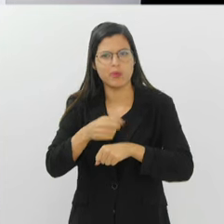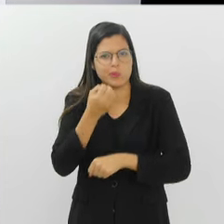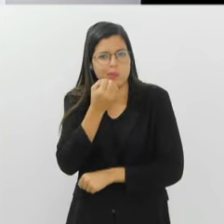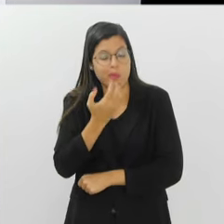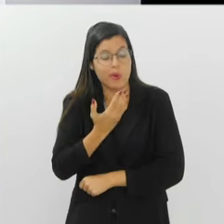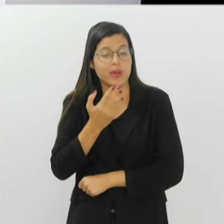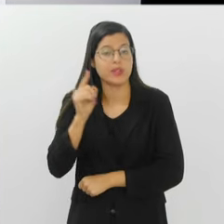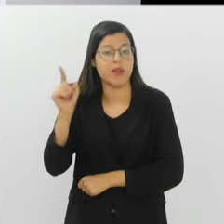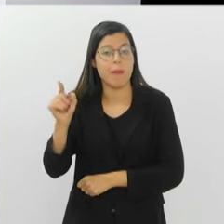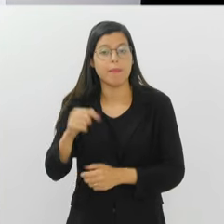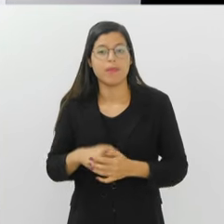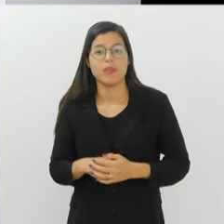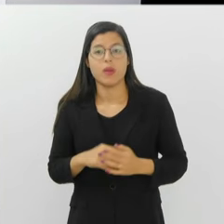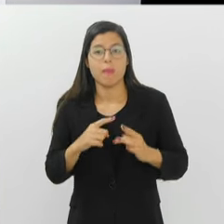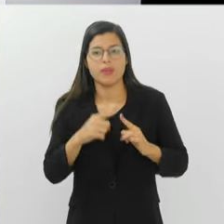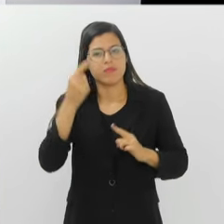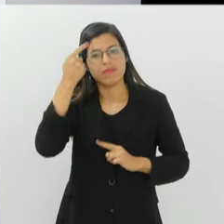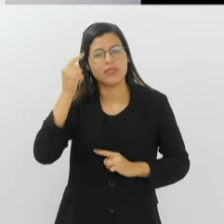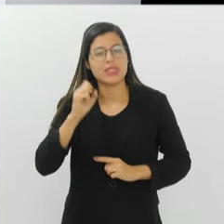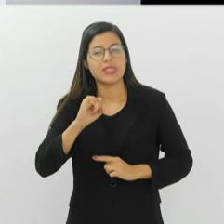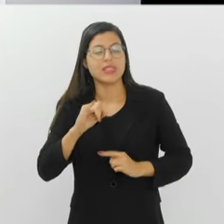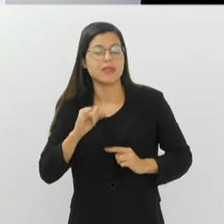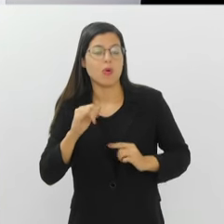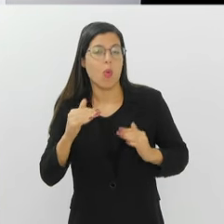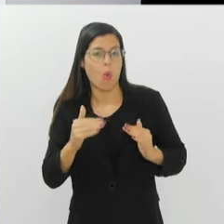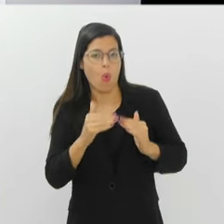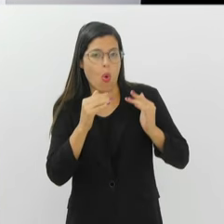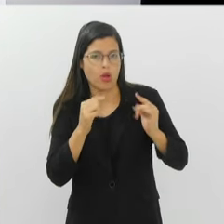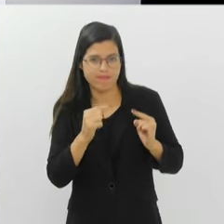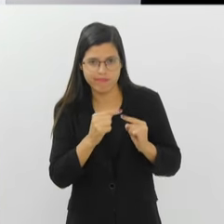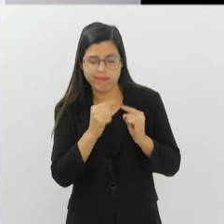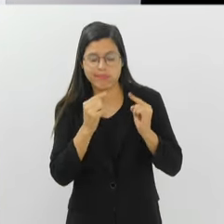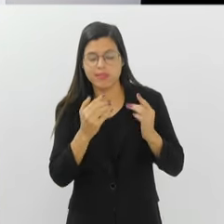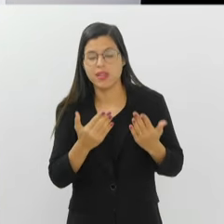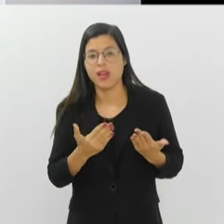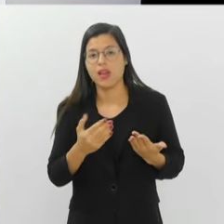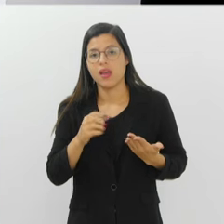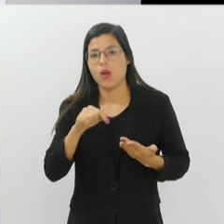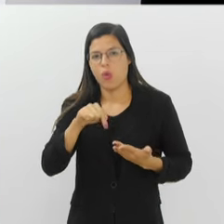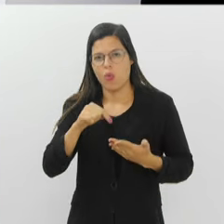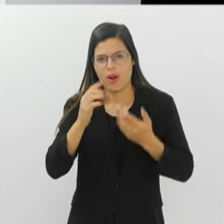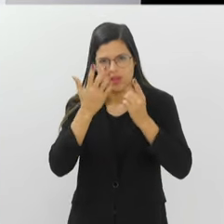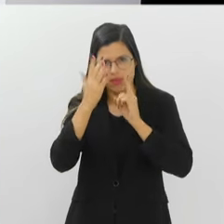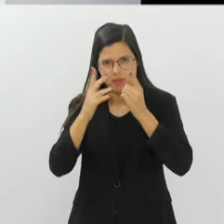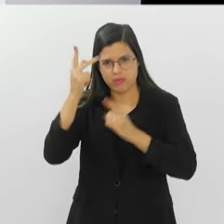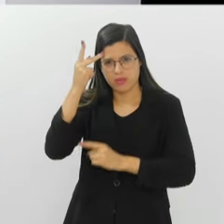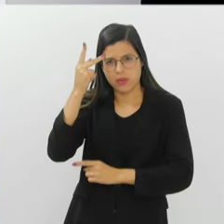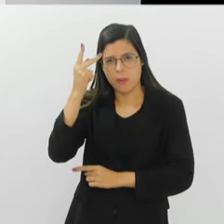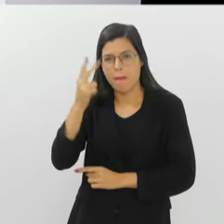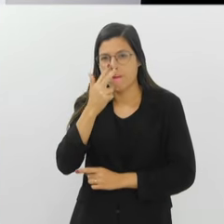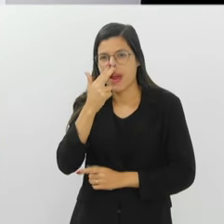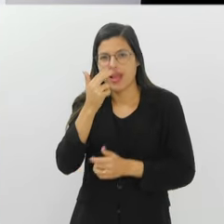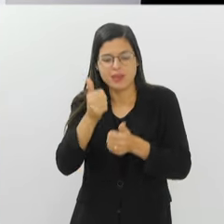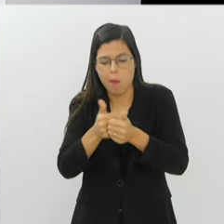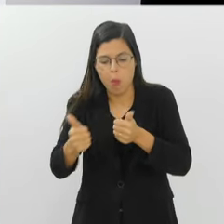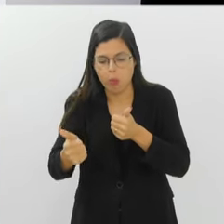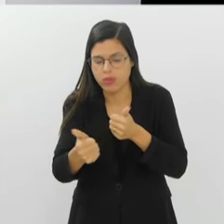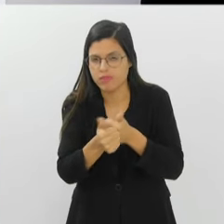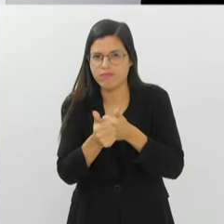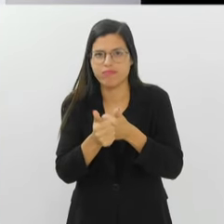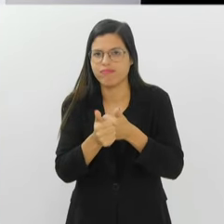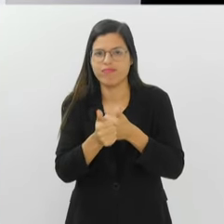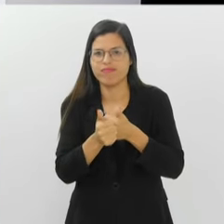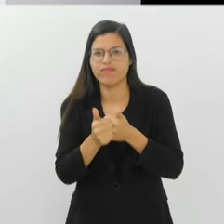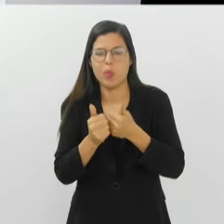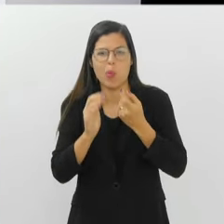Paulo. Mas não sei se você concorda que o Carnaval de São Paulo não dá muito protagonismo aos carnavalistas. No caso de você,